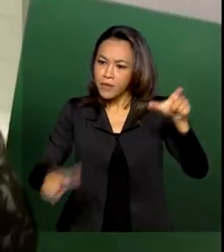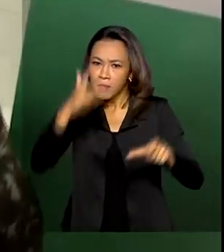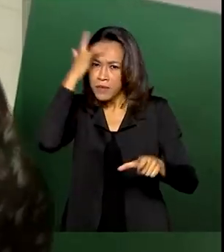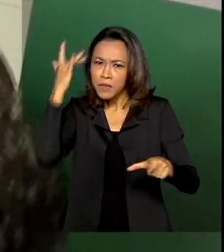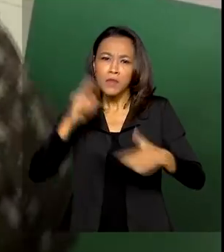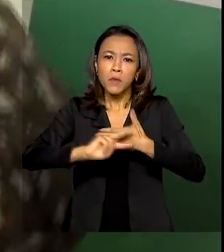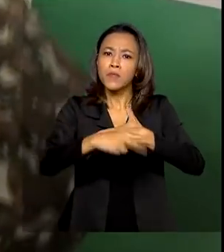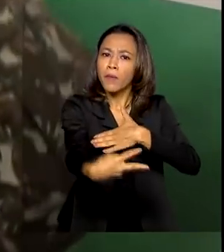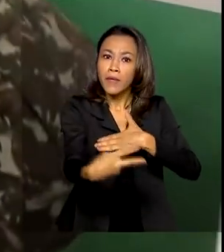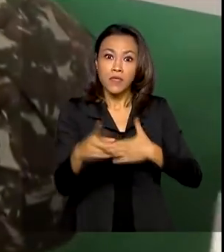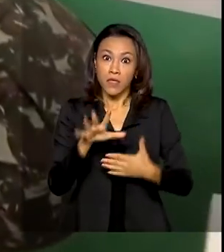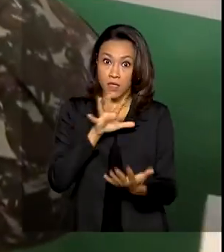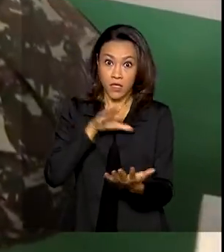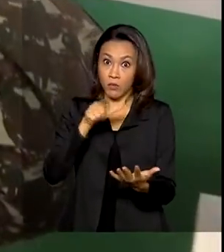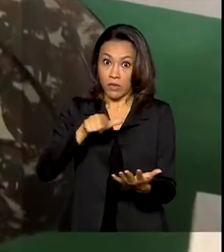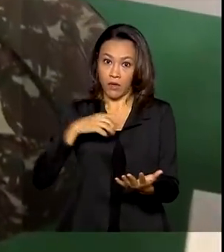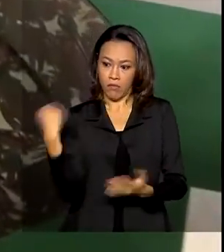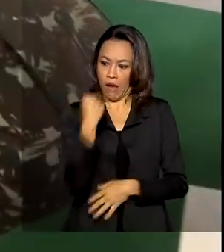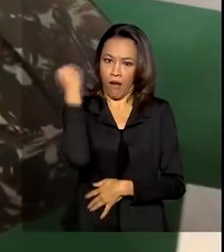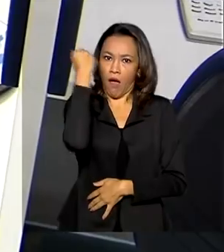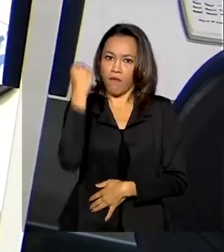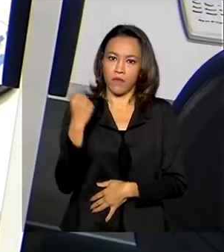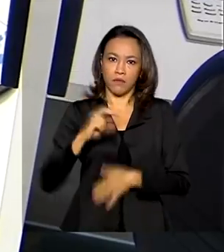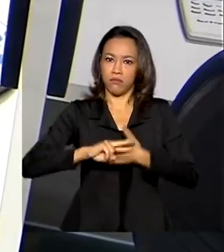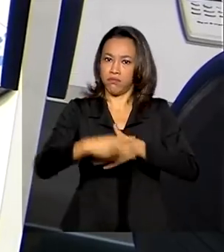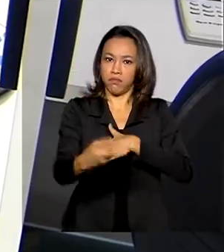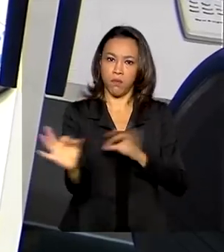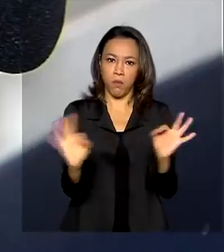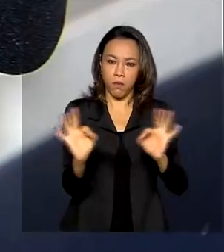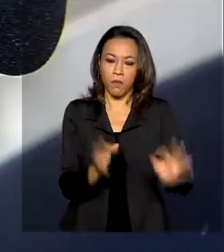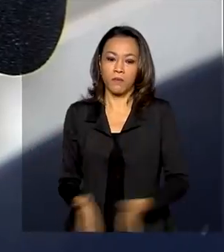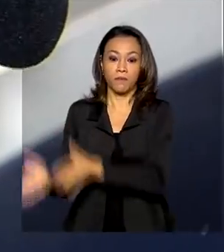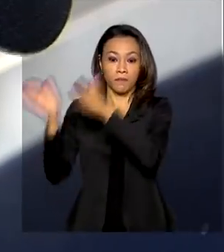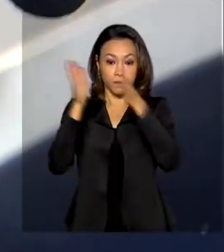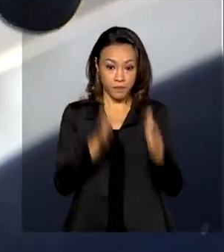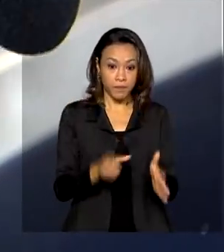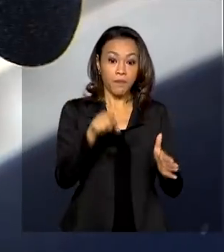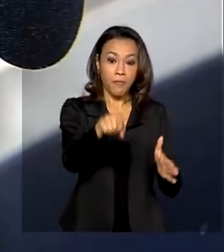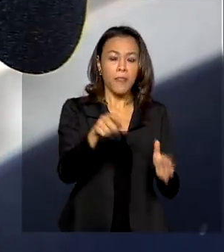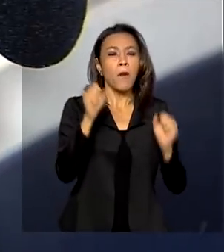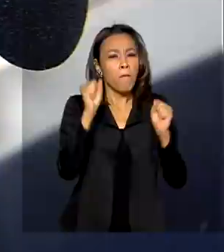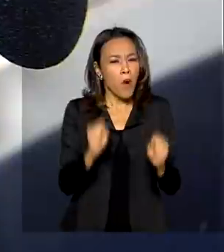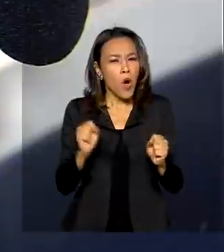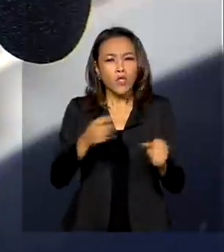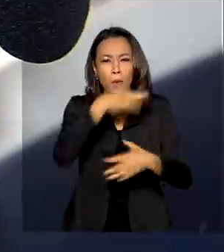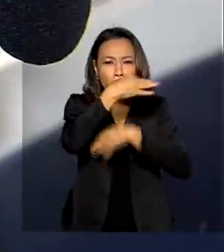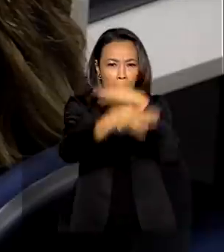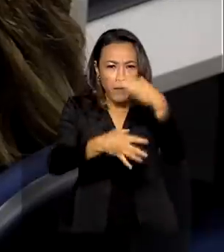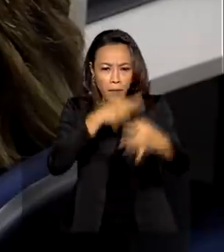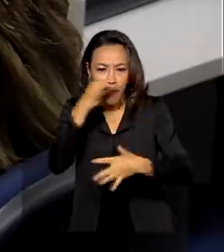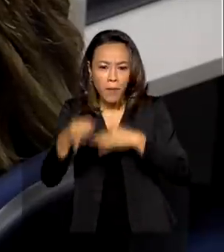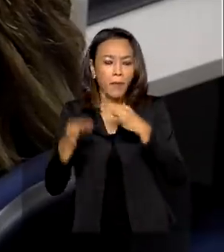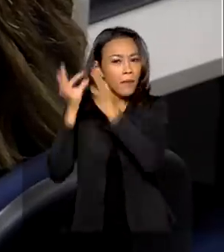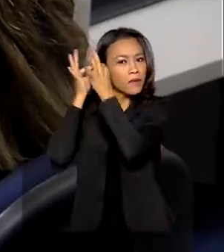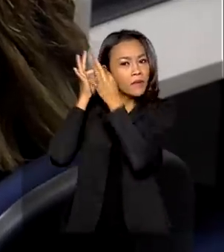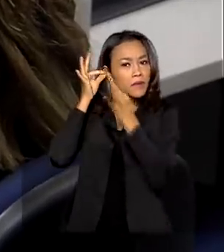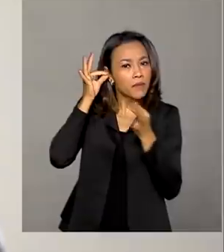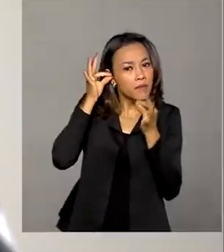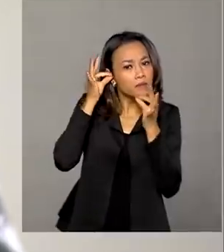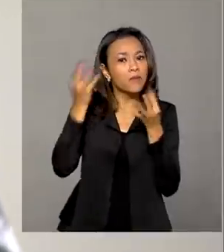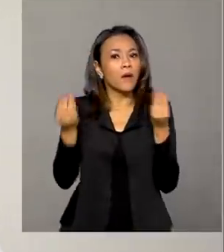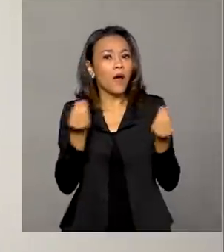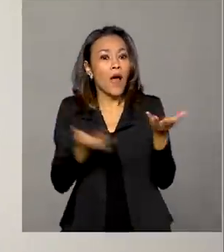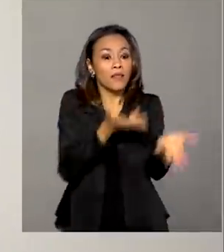e não registra efeitos graves. A população pode dar sugestões de melhorias para os serviços de atendimento ao